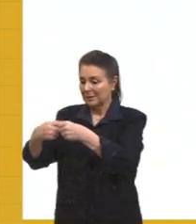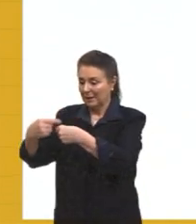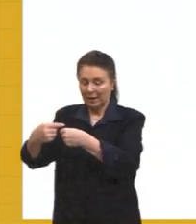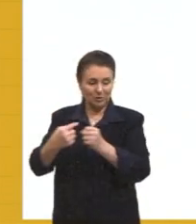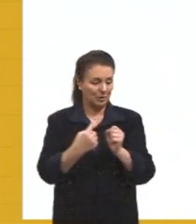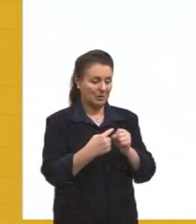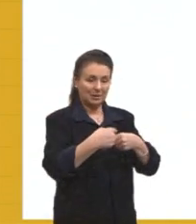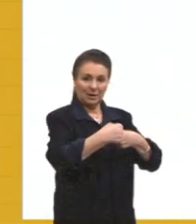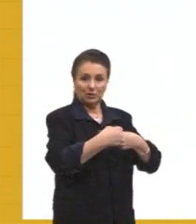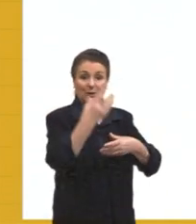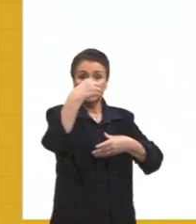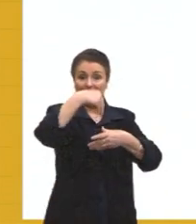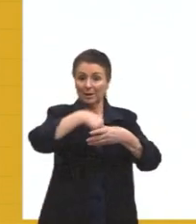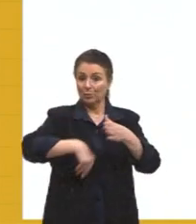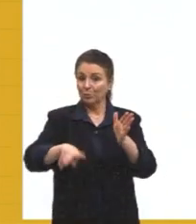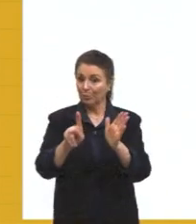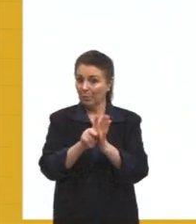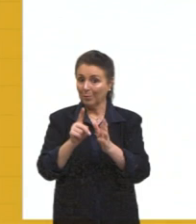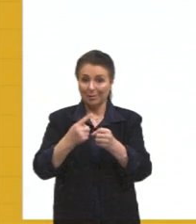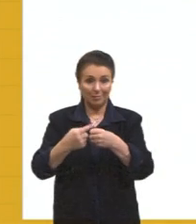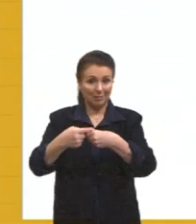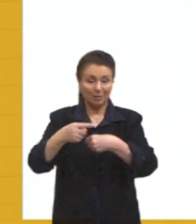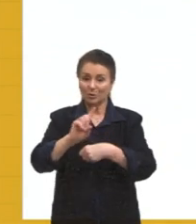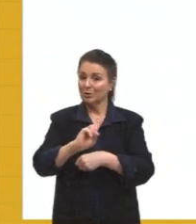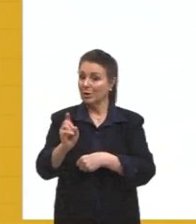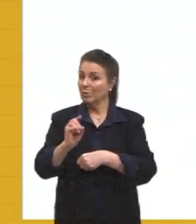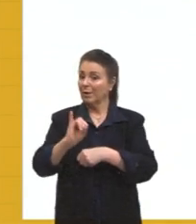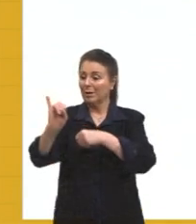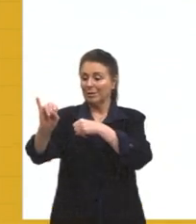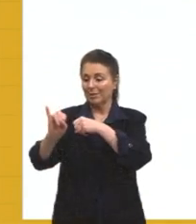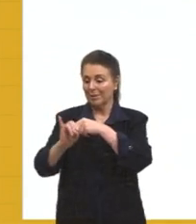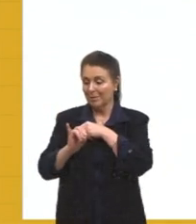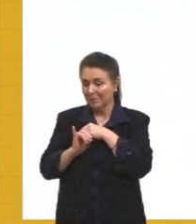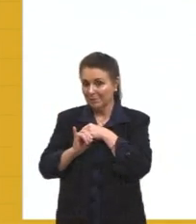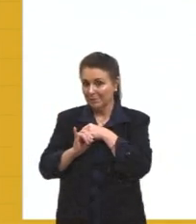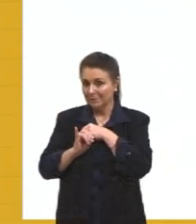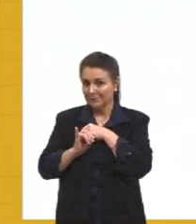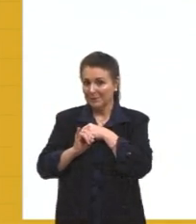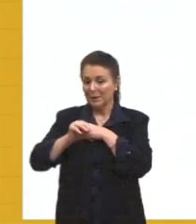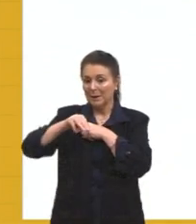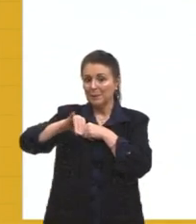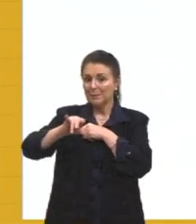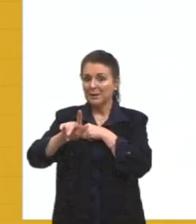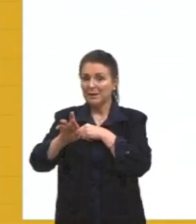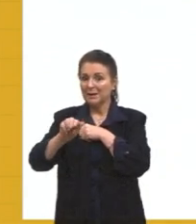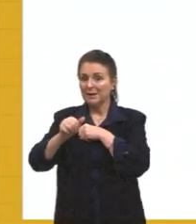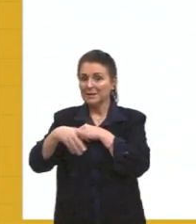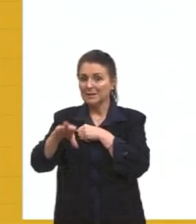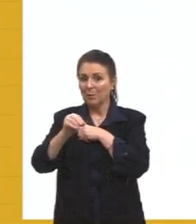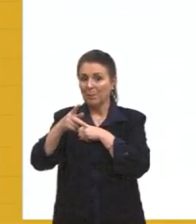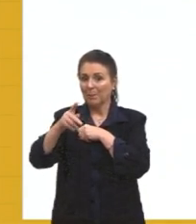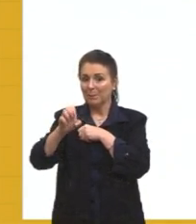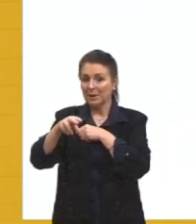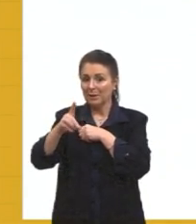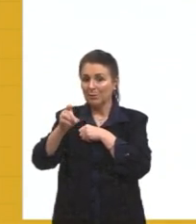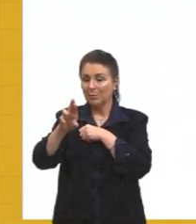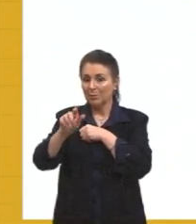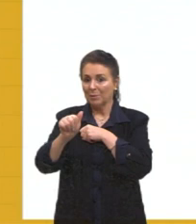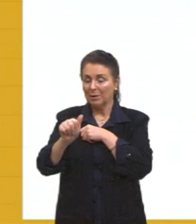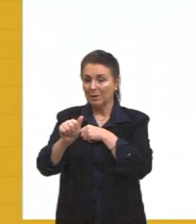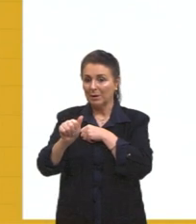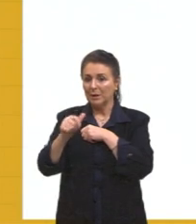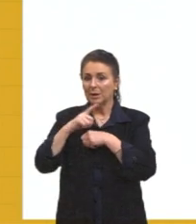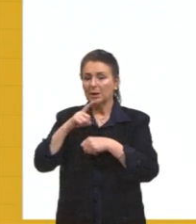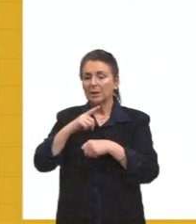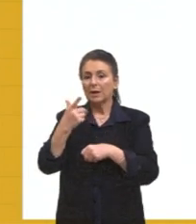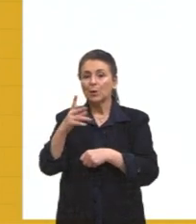Dentro da própria cidade, gente não consegue chamar aí de migração pendular. E a sanzonal, ou transumância, que é o boia fria,